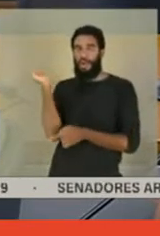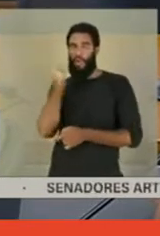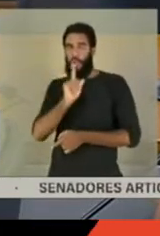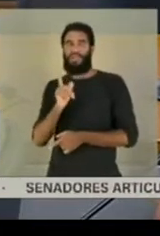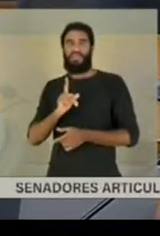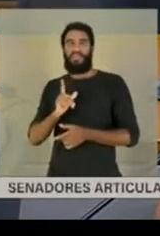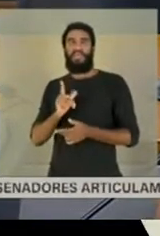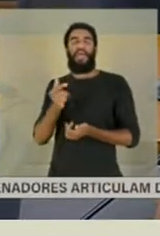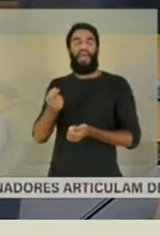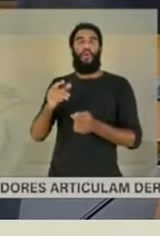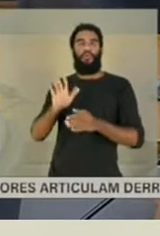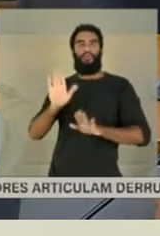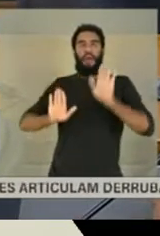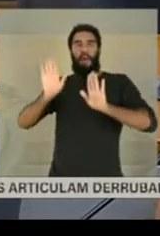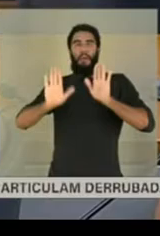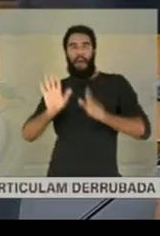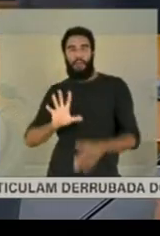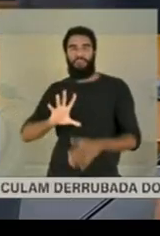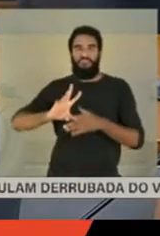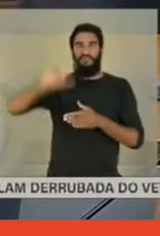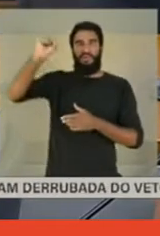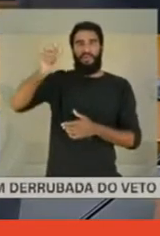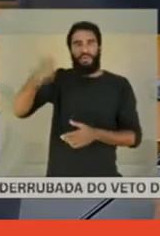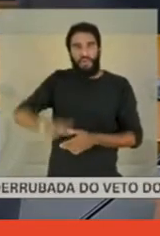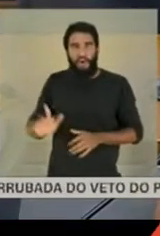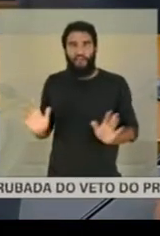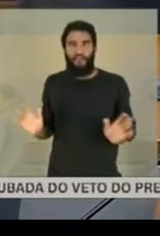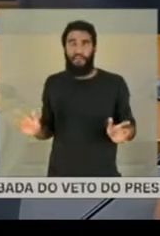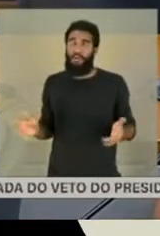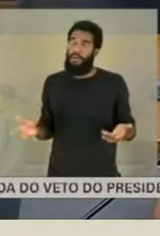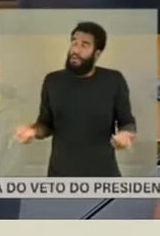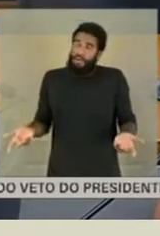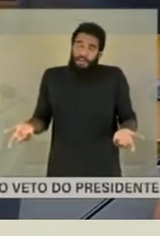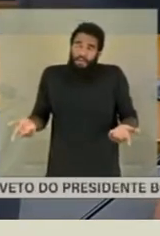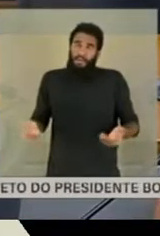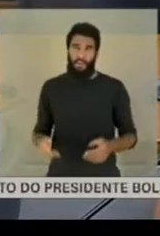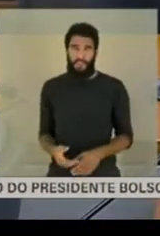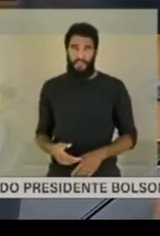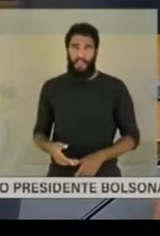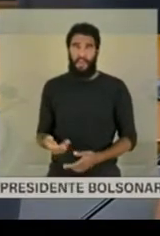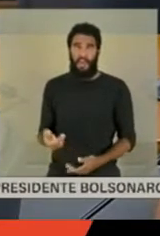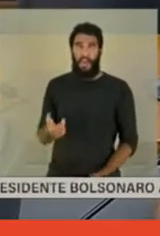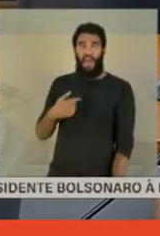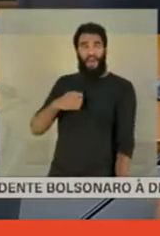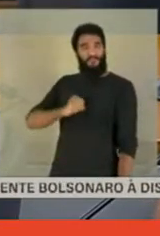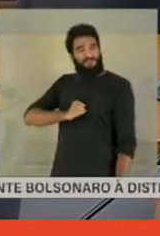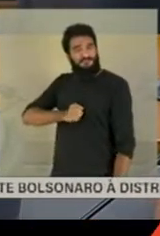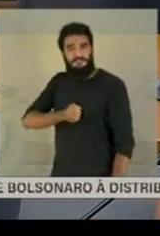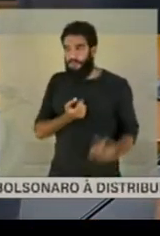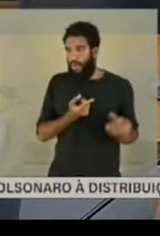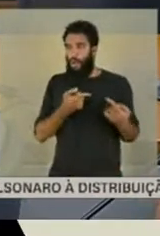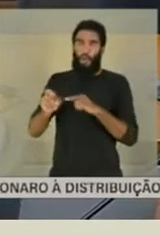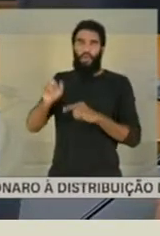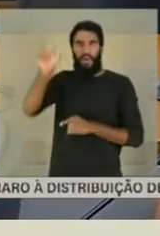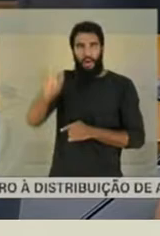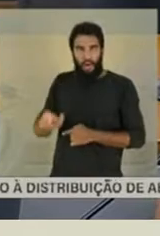O que é o presidente da Não!